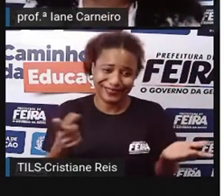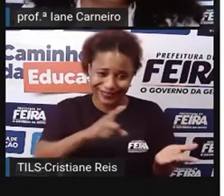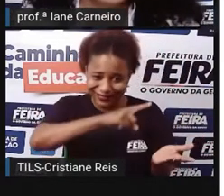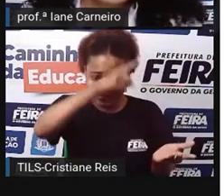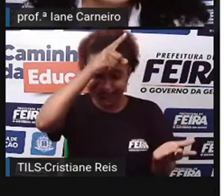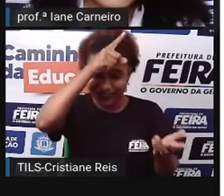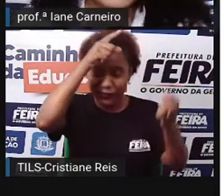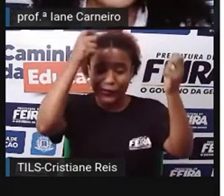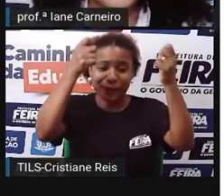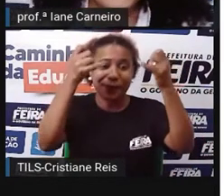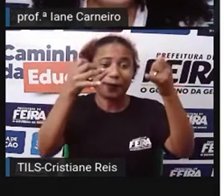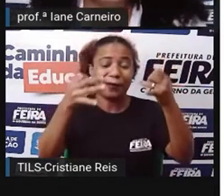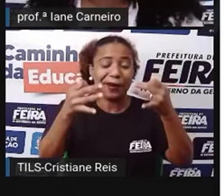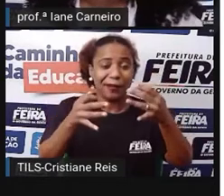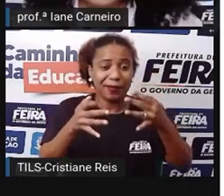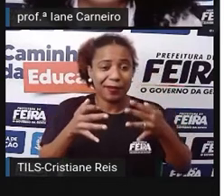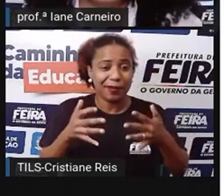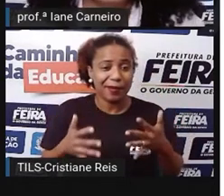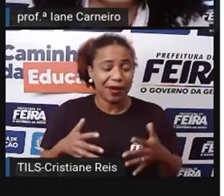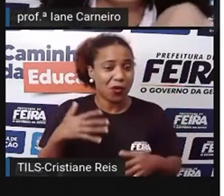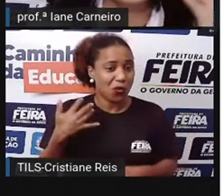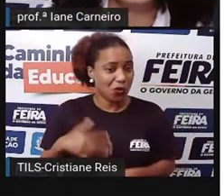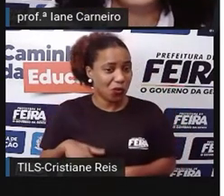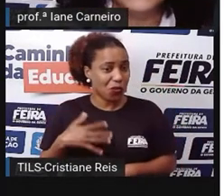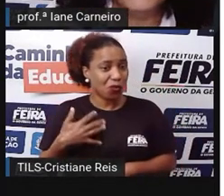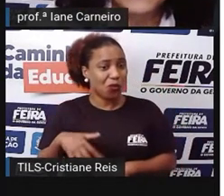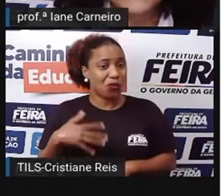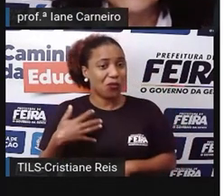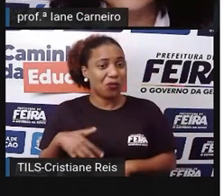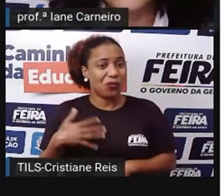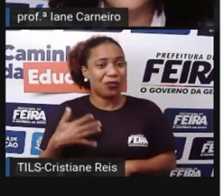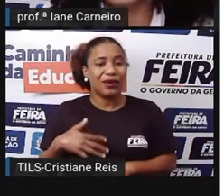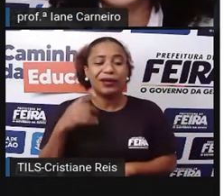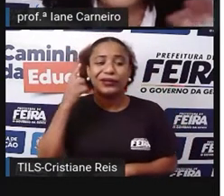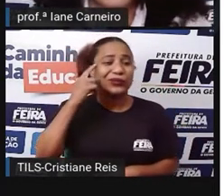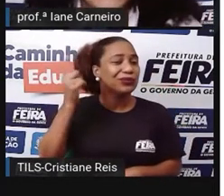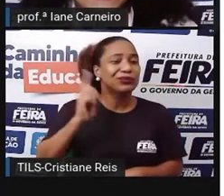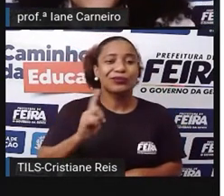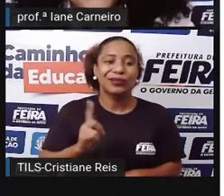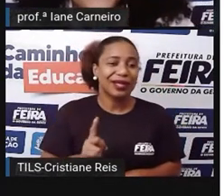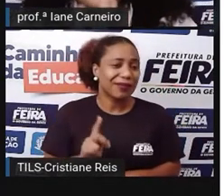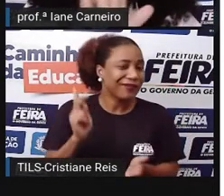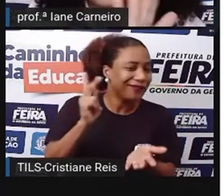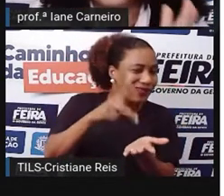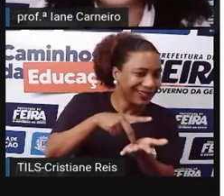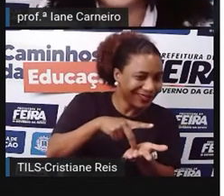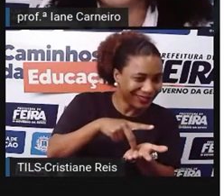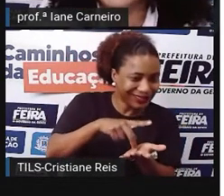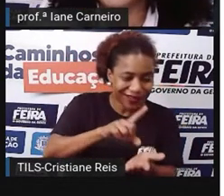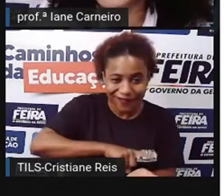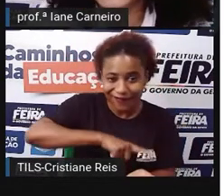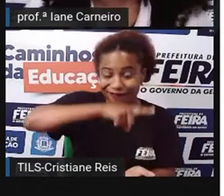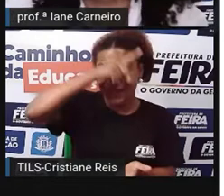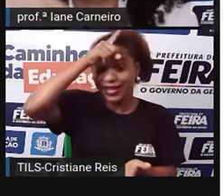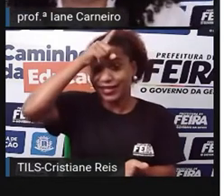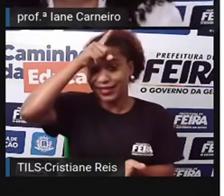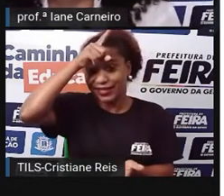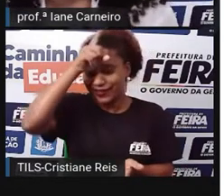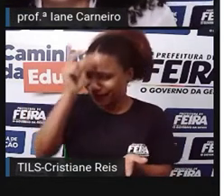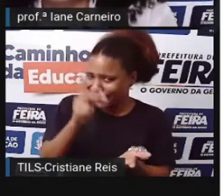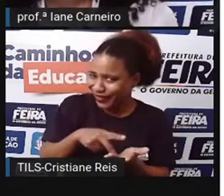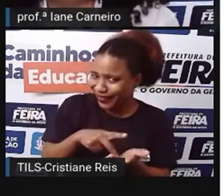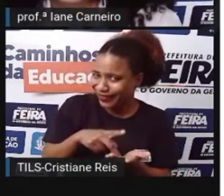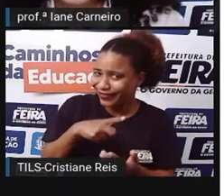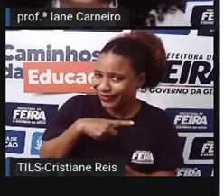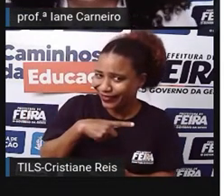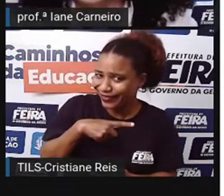deles. E aí a gente não sabe onde termina, o que é verdade, onde é que termina a verdade e